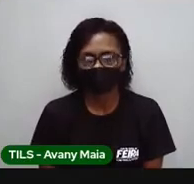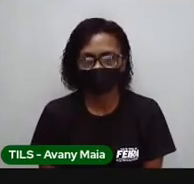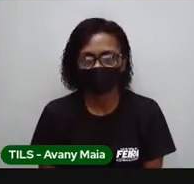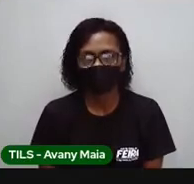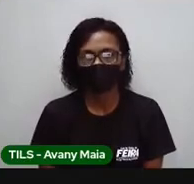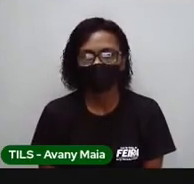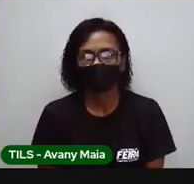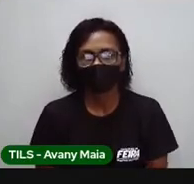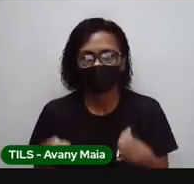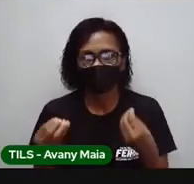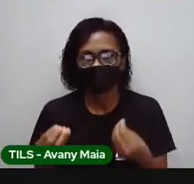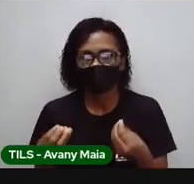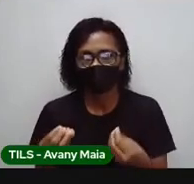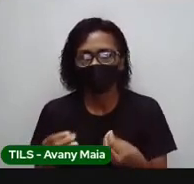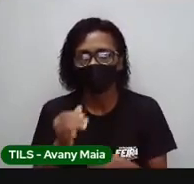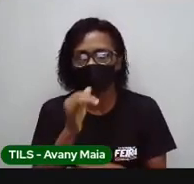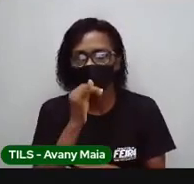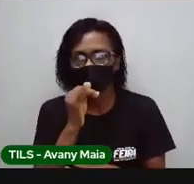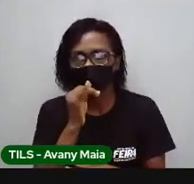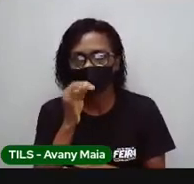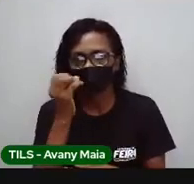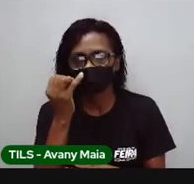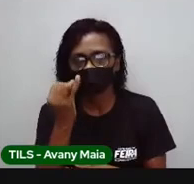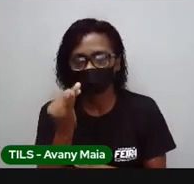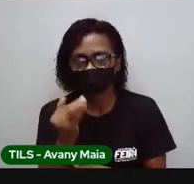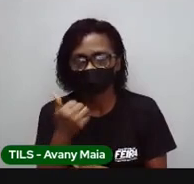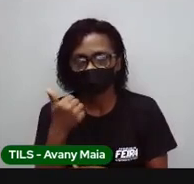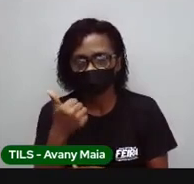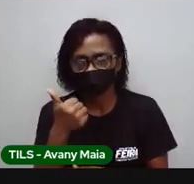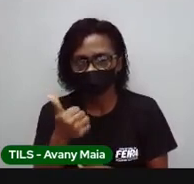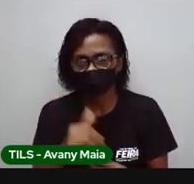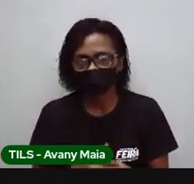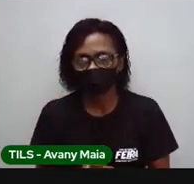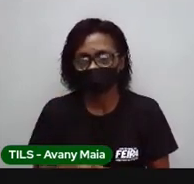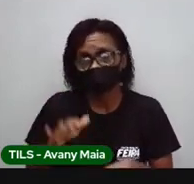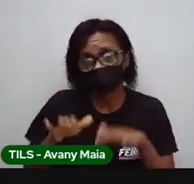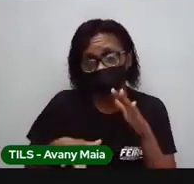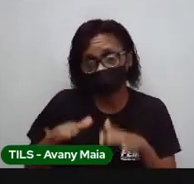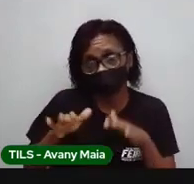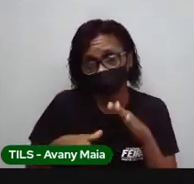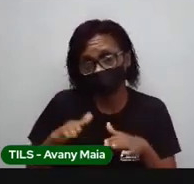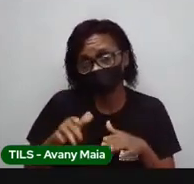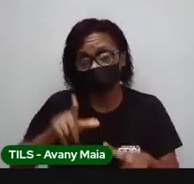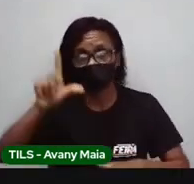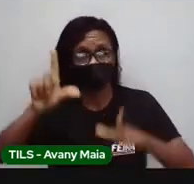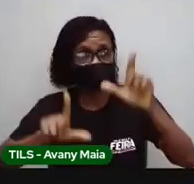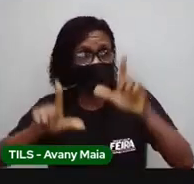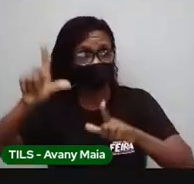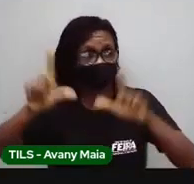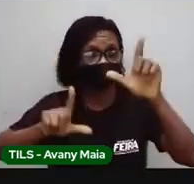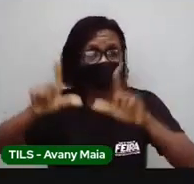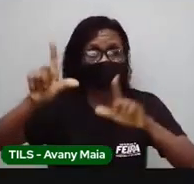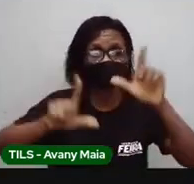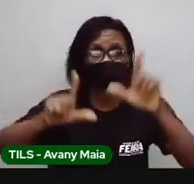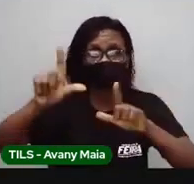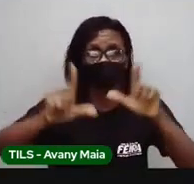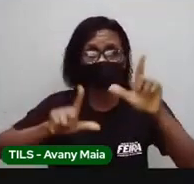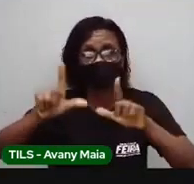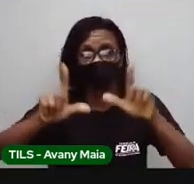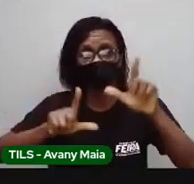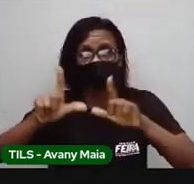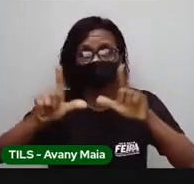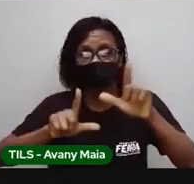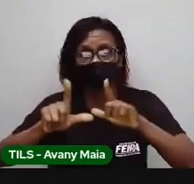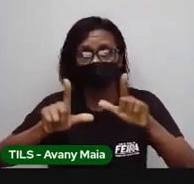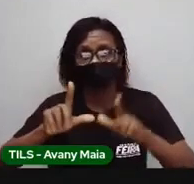a ideia desse carro. Tá bom? Então, supondo que uma TV de LED LCD, de 32